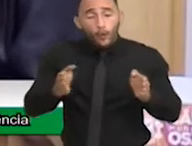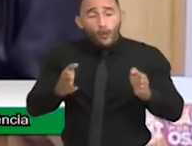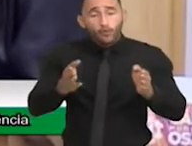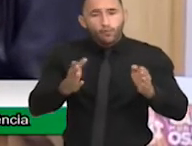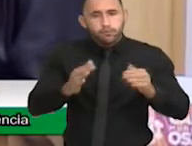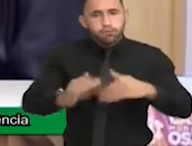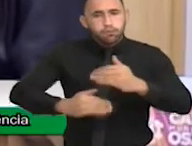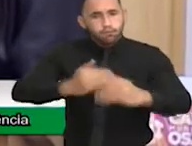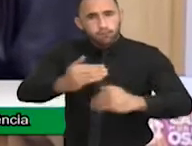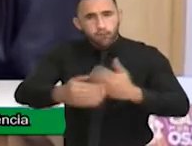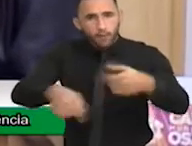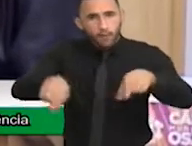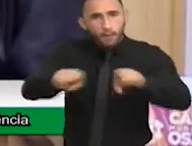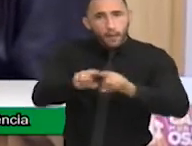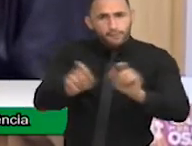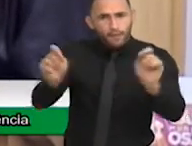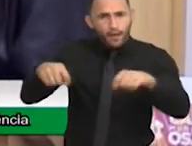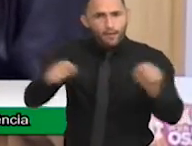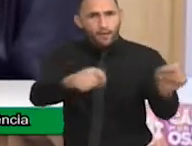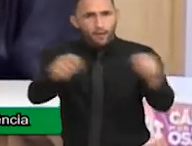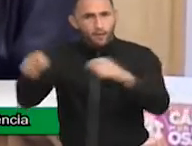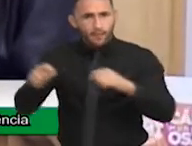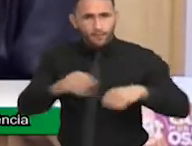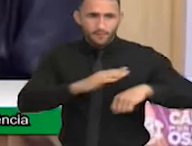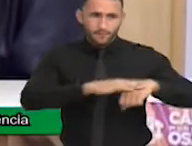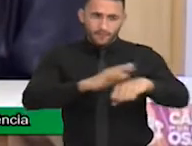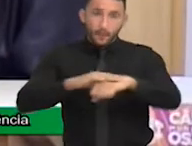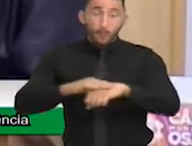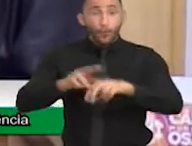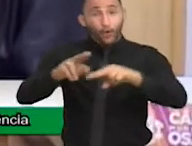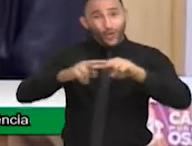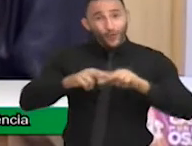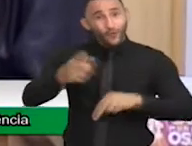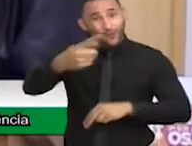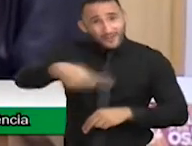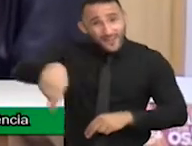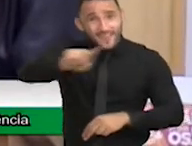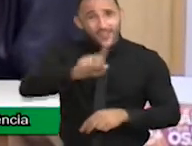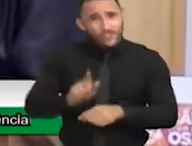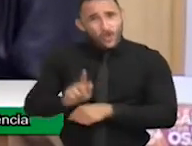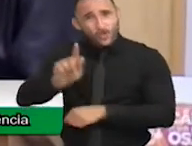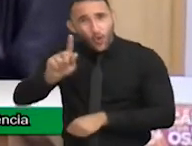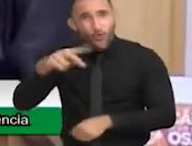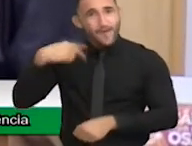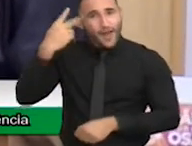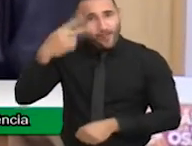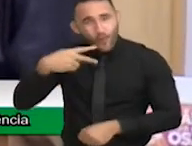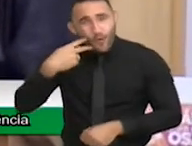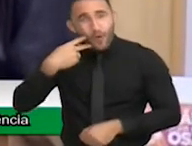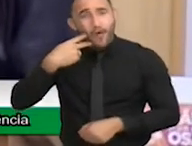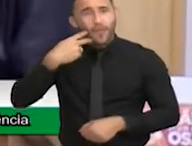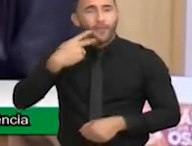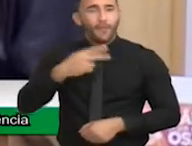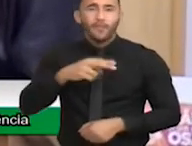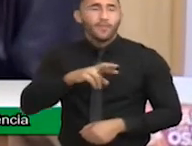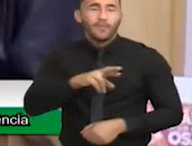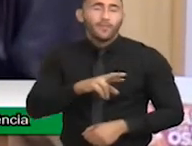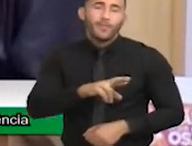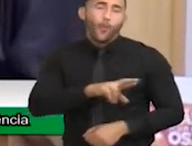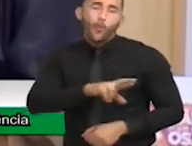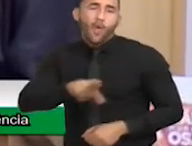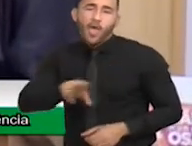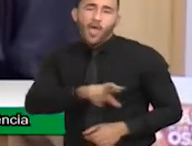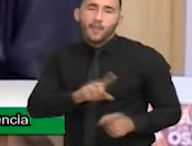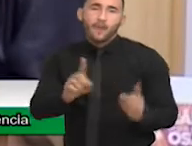capacidade. Assim, senhores gestores, senhores vereadores, não fornecer atendimento